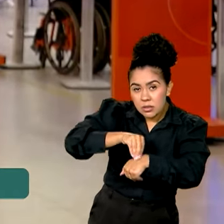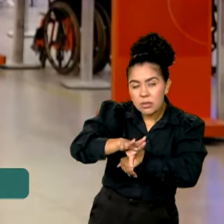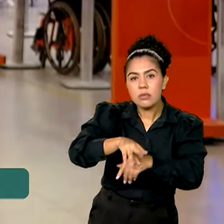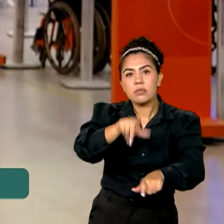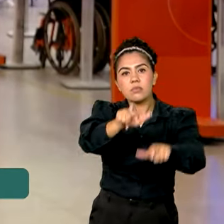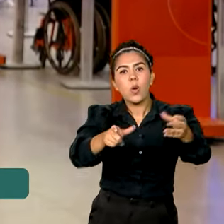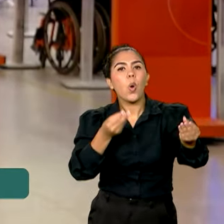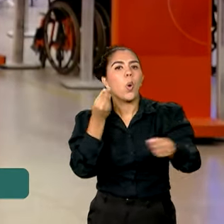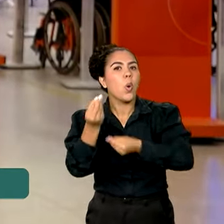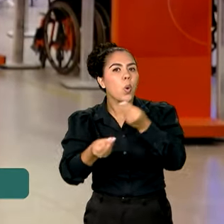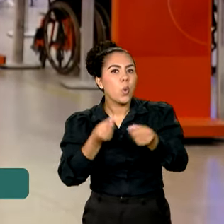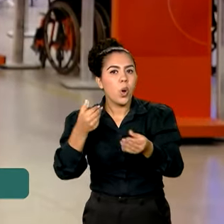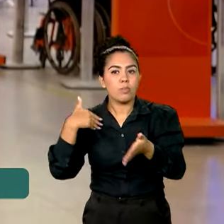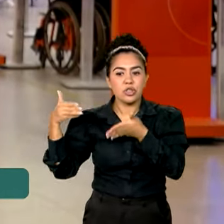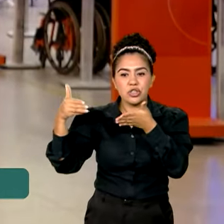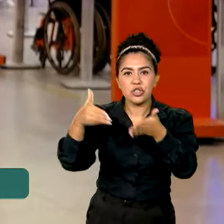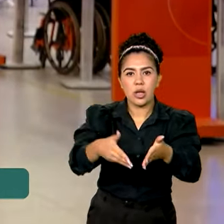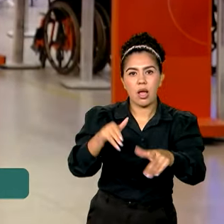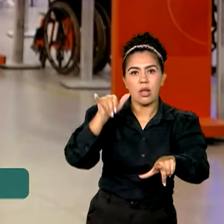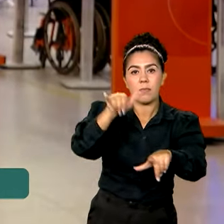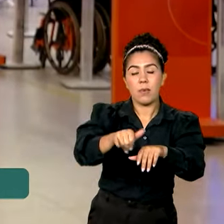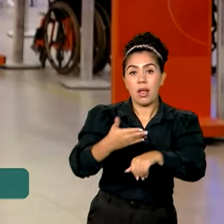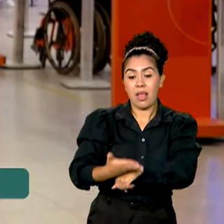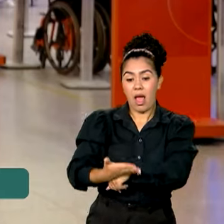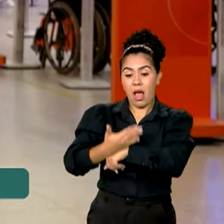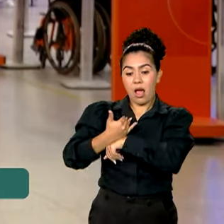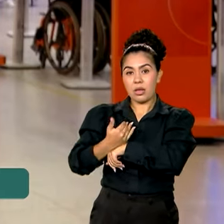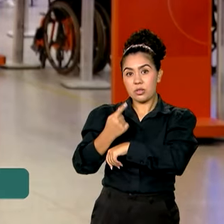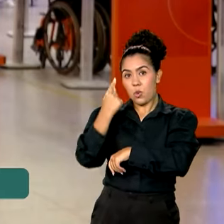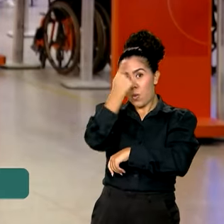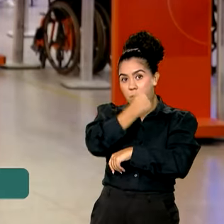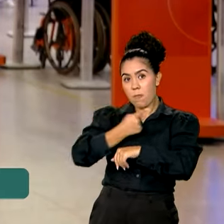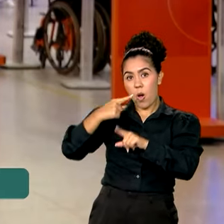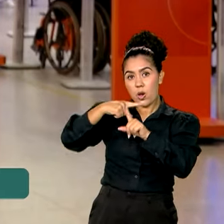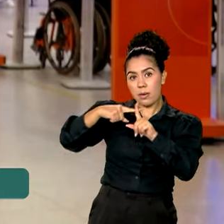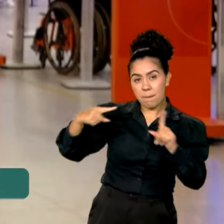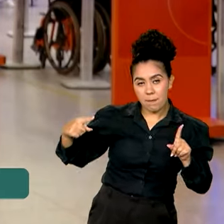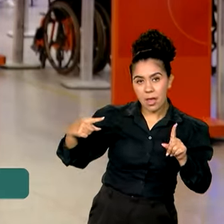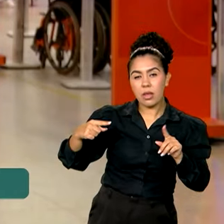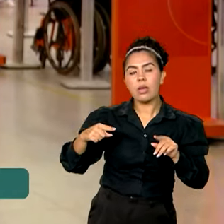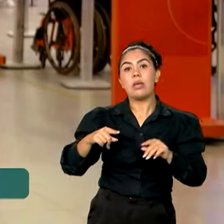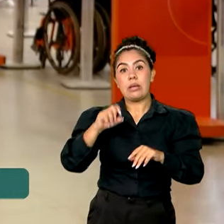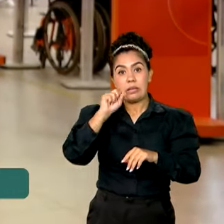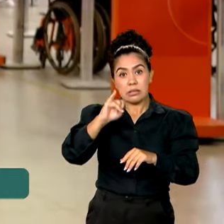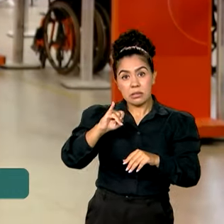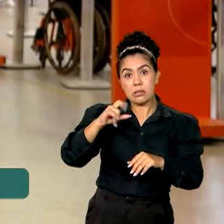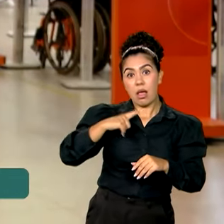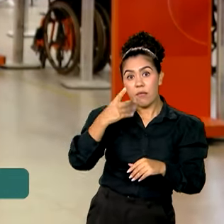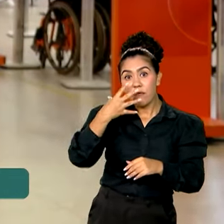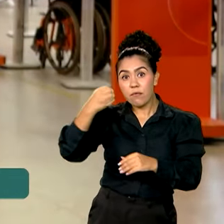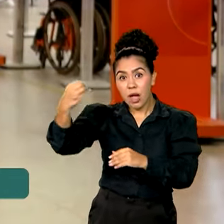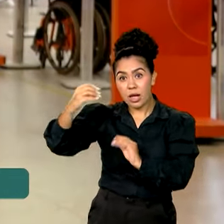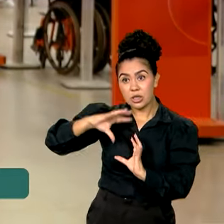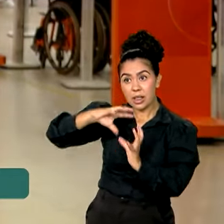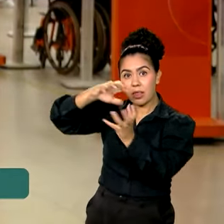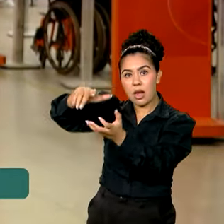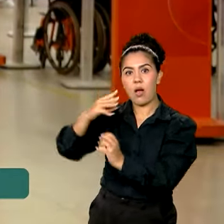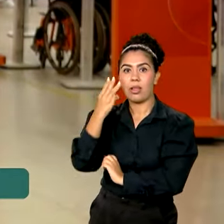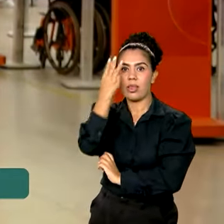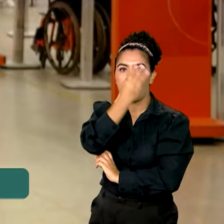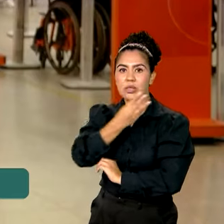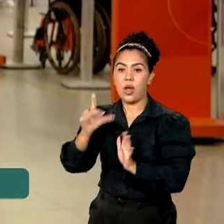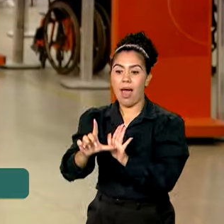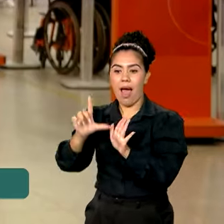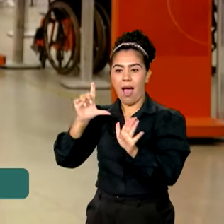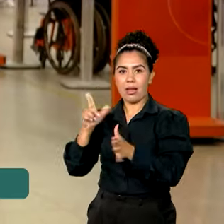chegar no aeroporto com pelo menos uma hora e meia de antecedência para voos domésticos e três horas para voos internacionais. Medidas